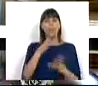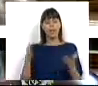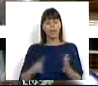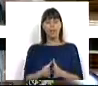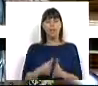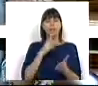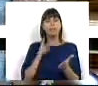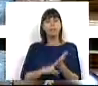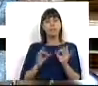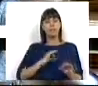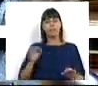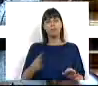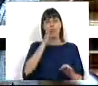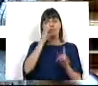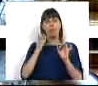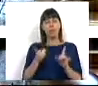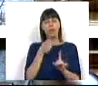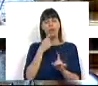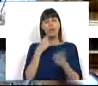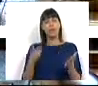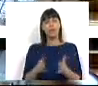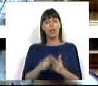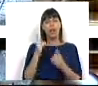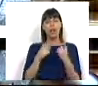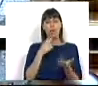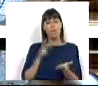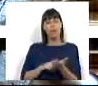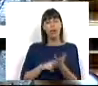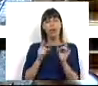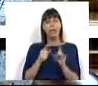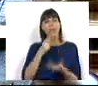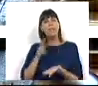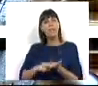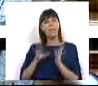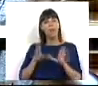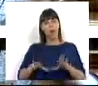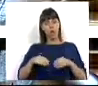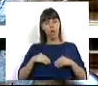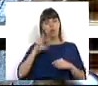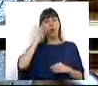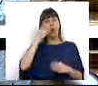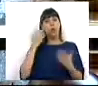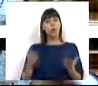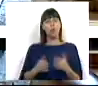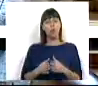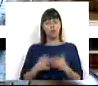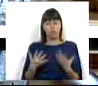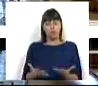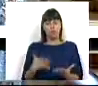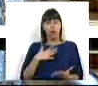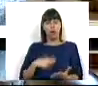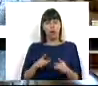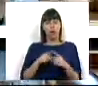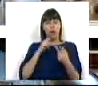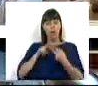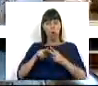que, na verdade, o Sr. Primeiro-Ministro tem de começar a falar com algum realismo e com alguma verdade e a assumir as consequências, que agora quer